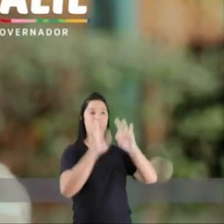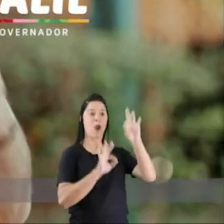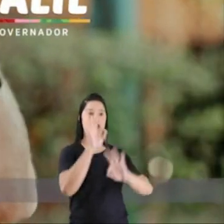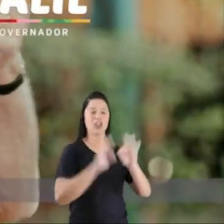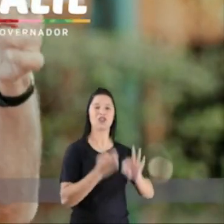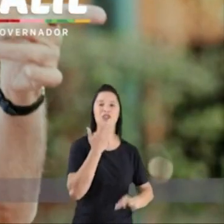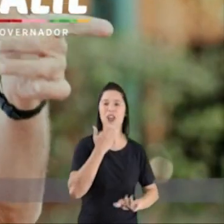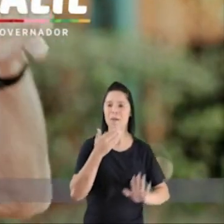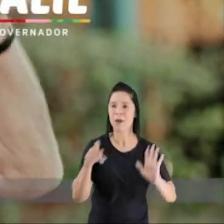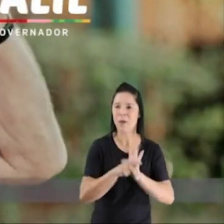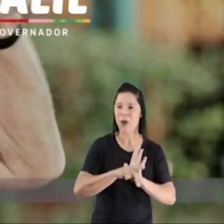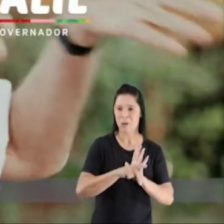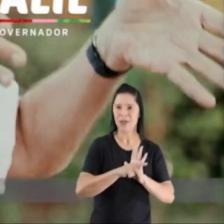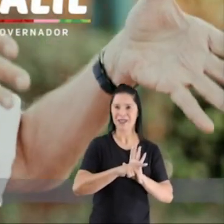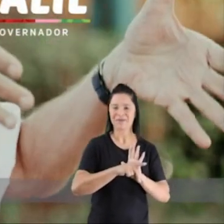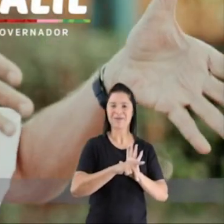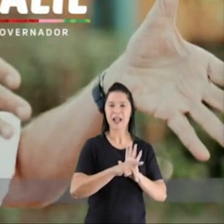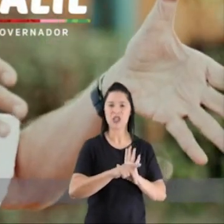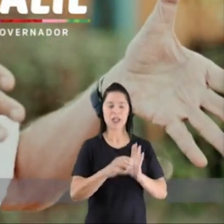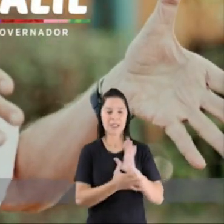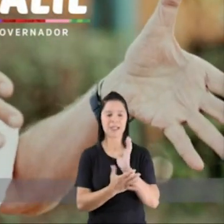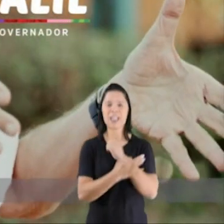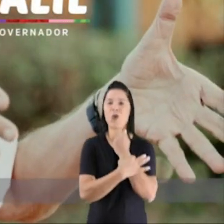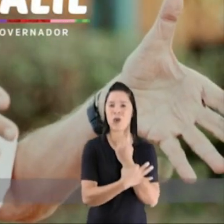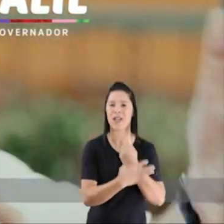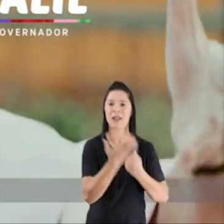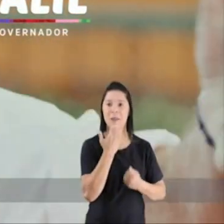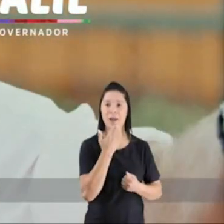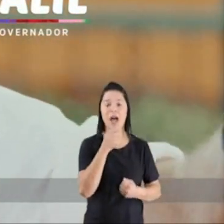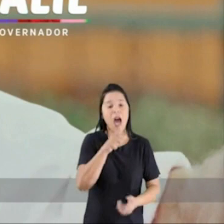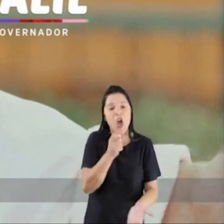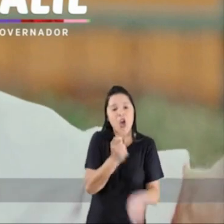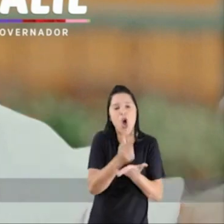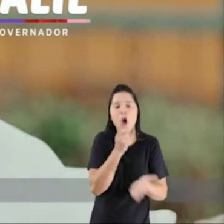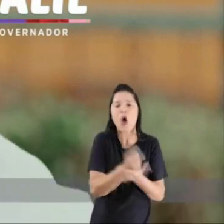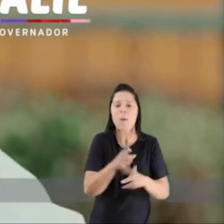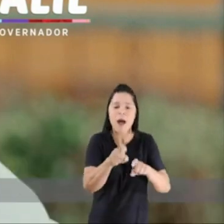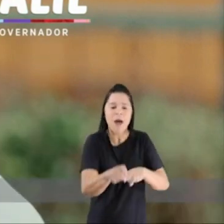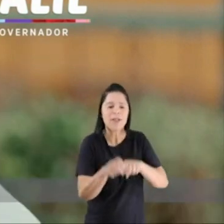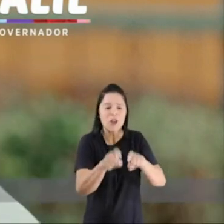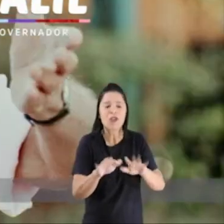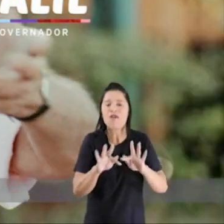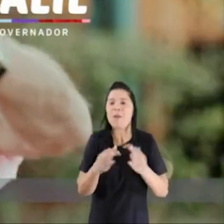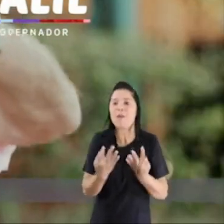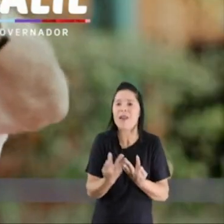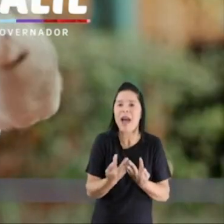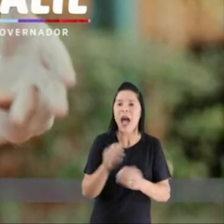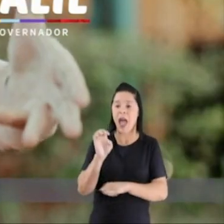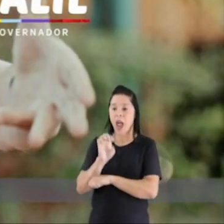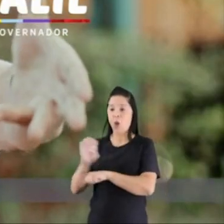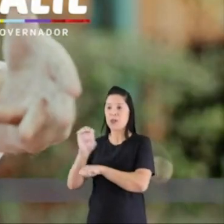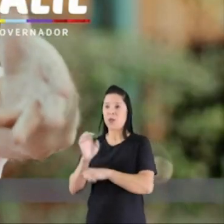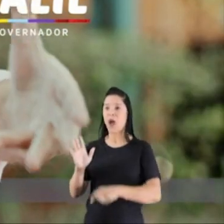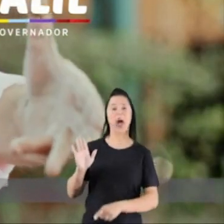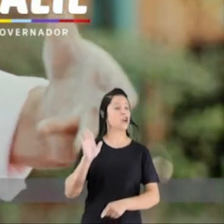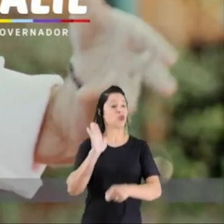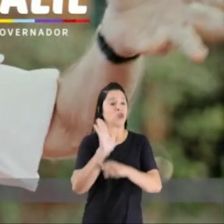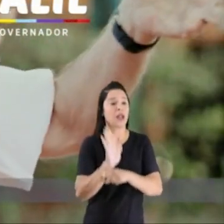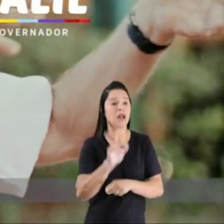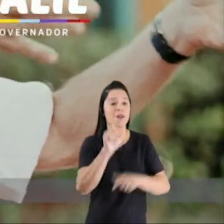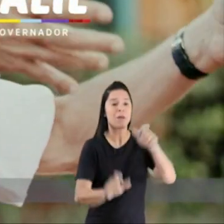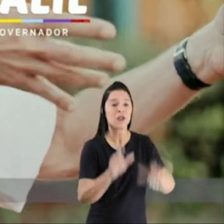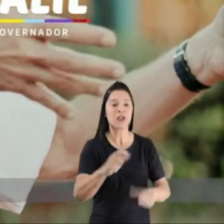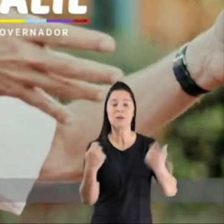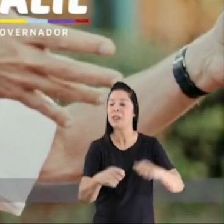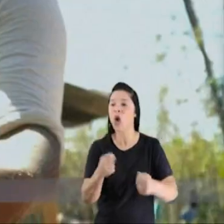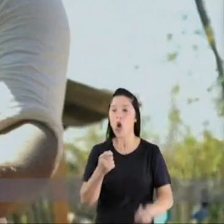Prefeitura, que tem um programa robusto de segurança alimentar, é comprado da agricultura familiar. É o Estado ajudando